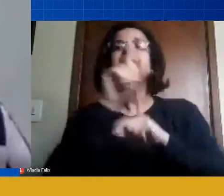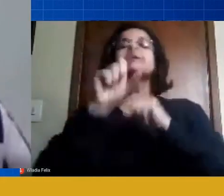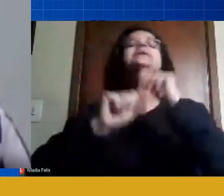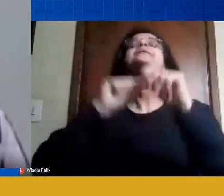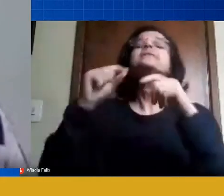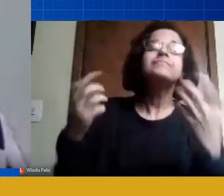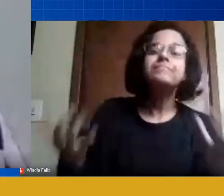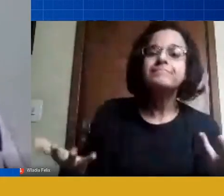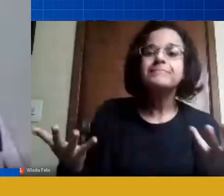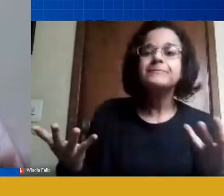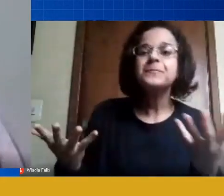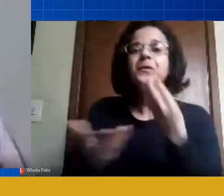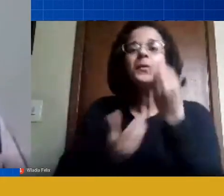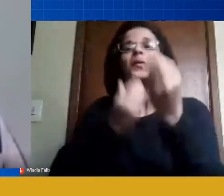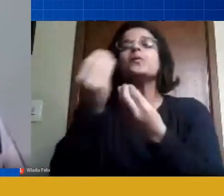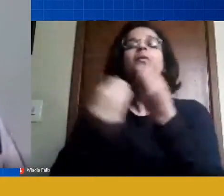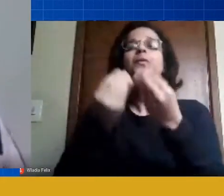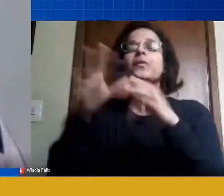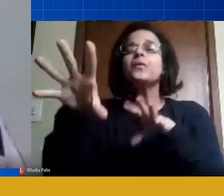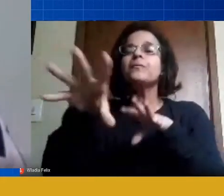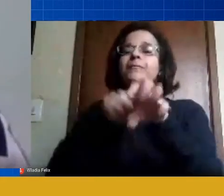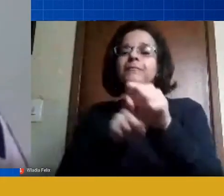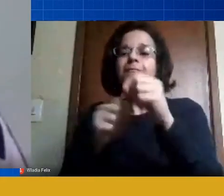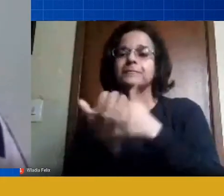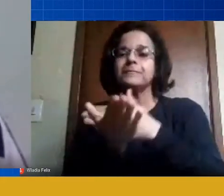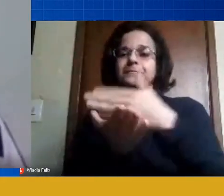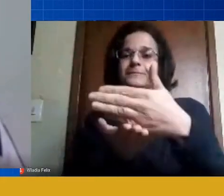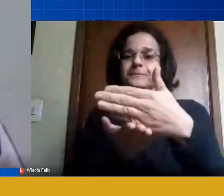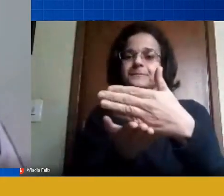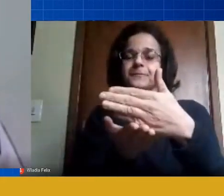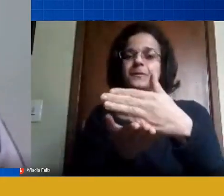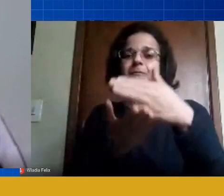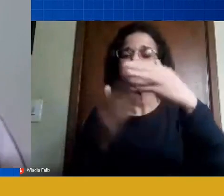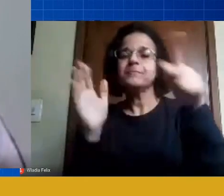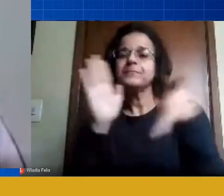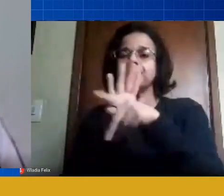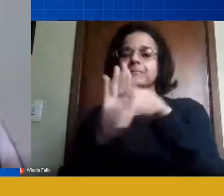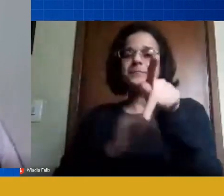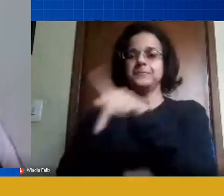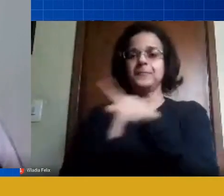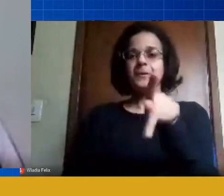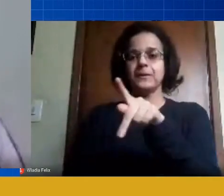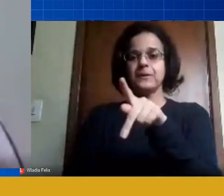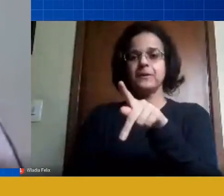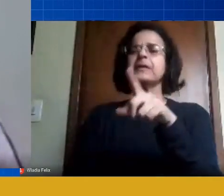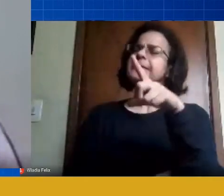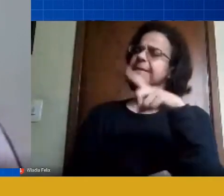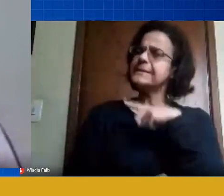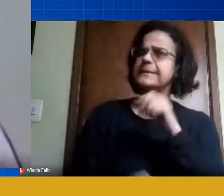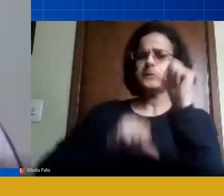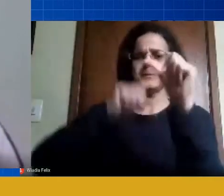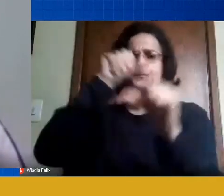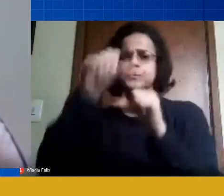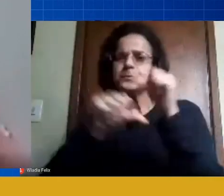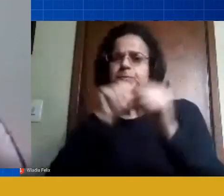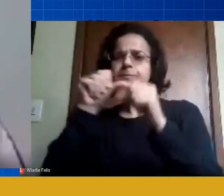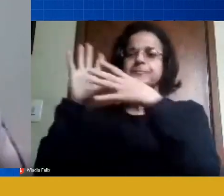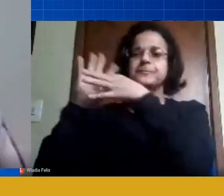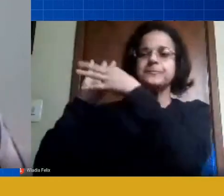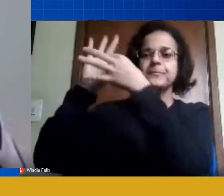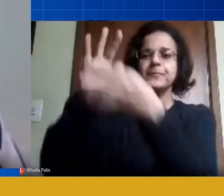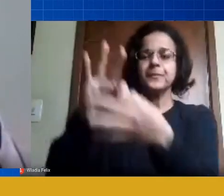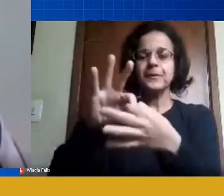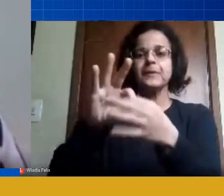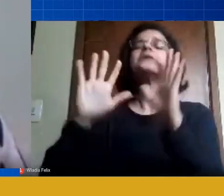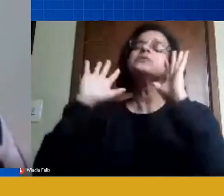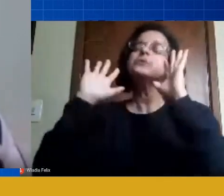como é que fica essa formação continuada em serviço dos professores vai haver mudança nesse contexto sei que